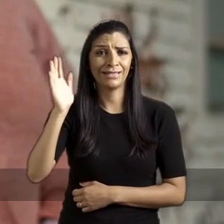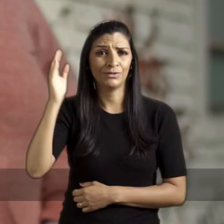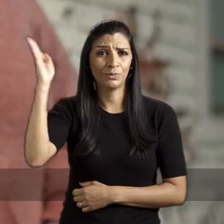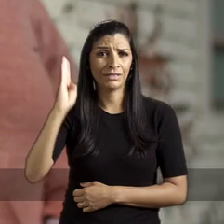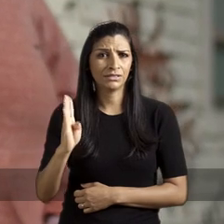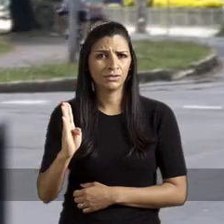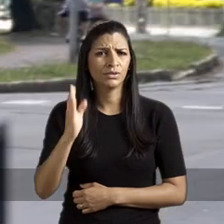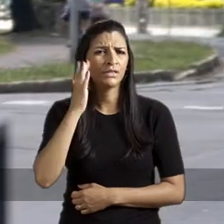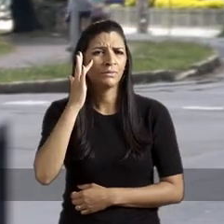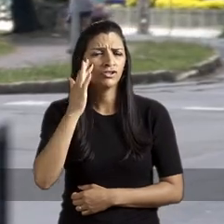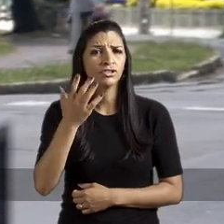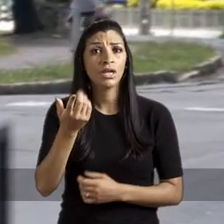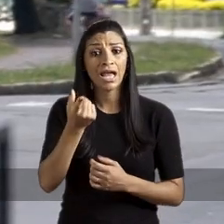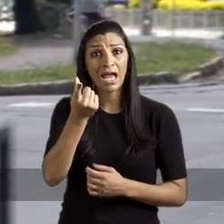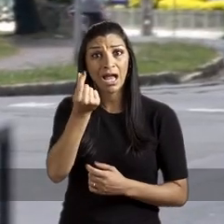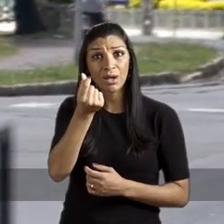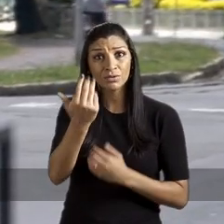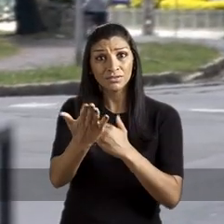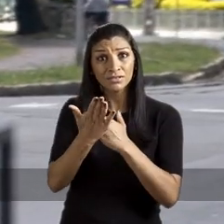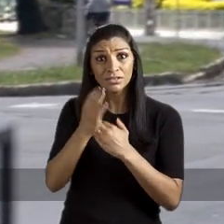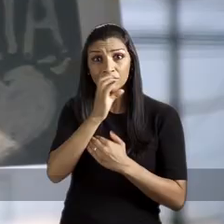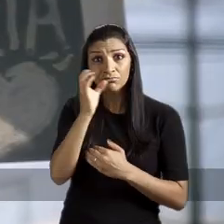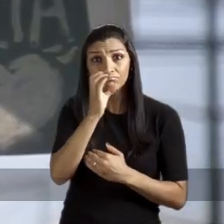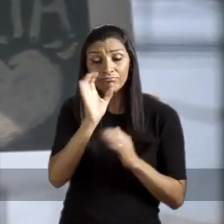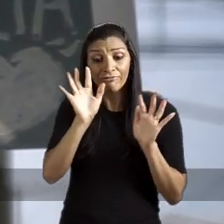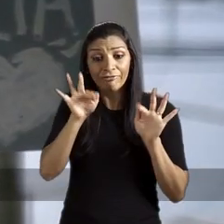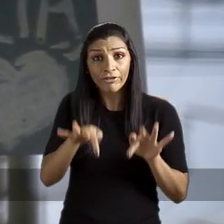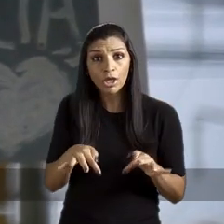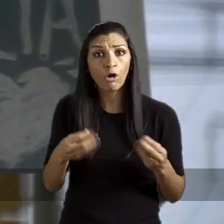Brasil. Já pensou quando o auxílio emergencial acabar?